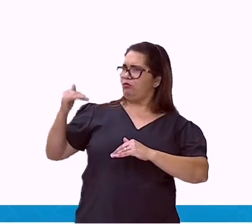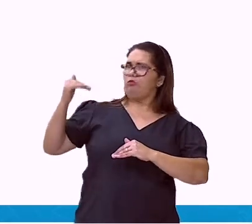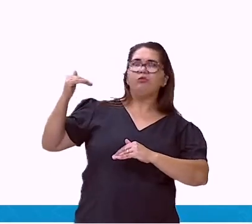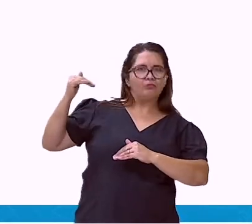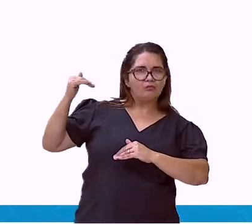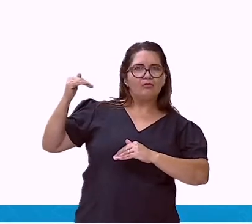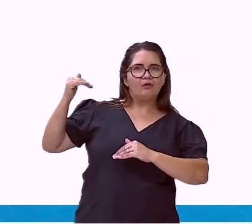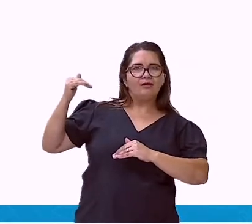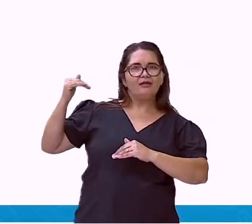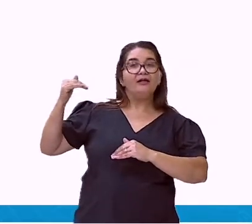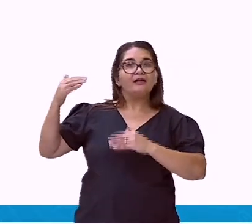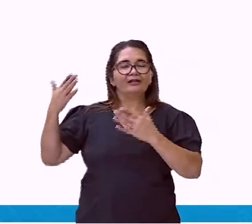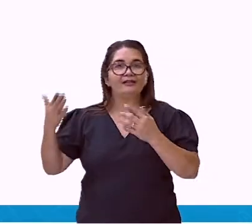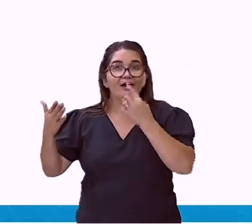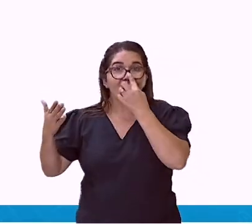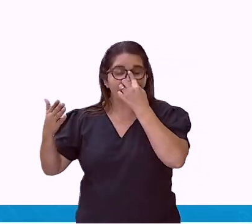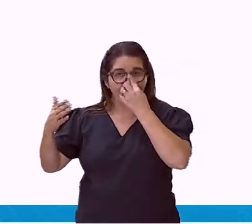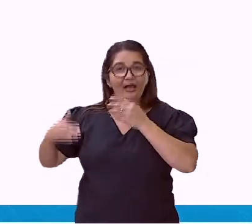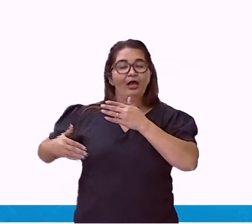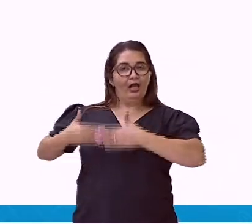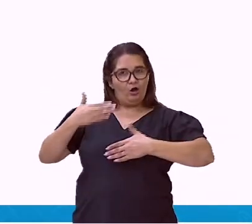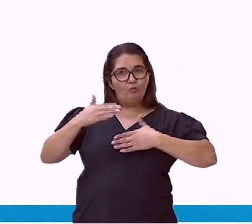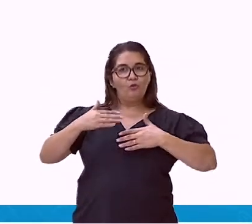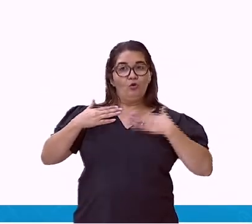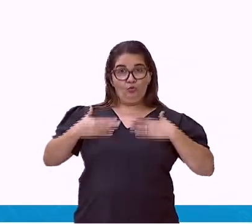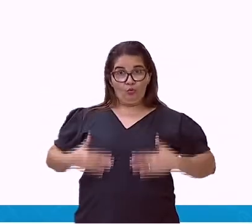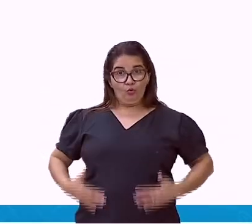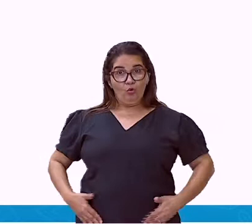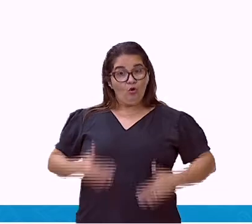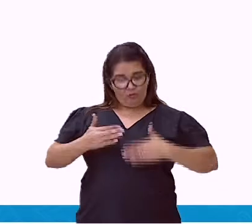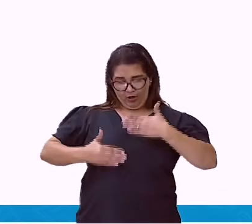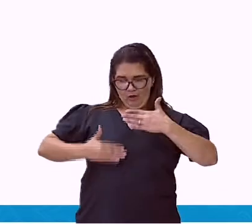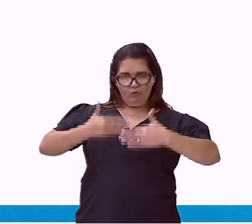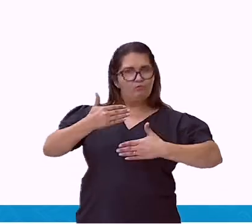mas não. Ele até é um processo rápido. Bom,